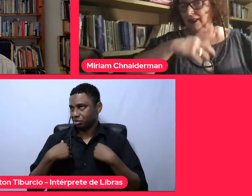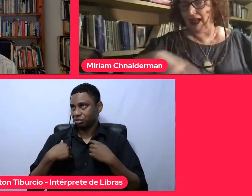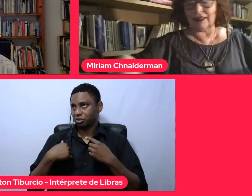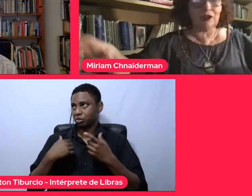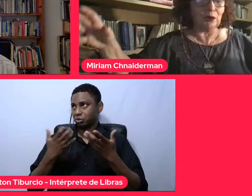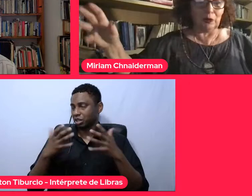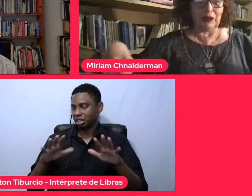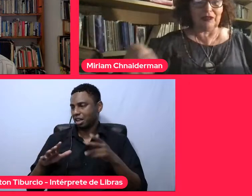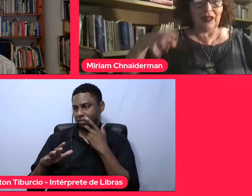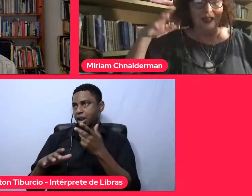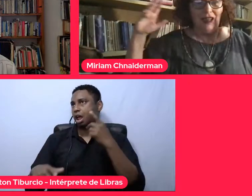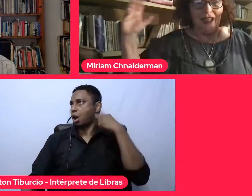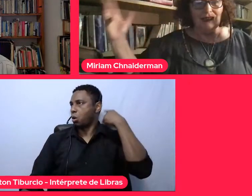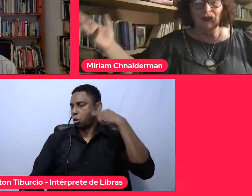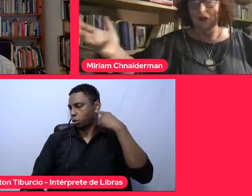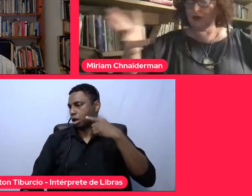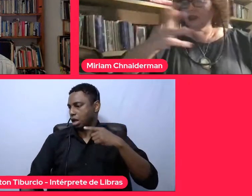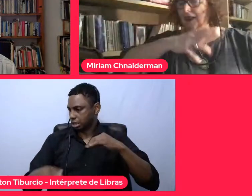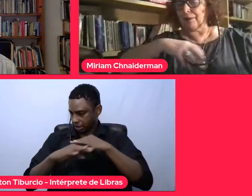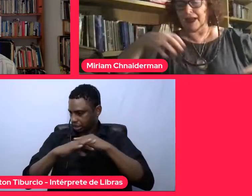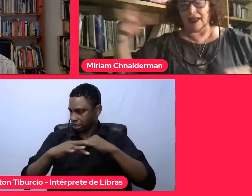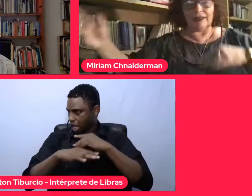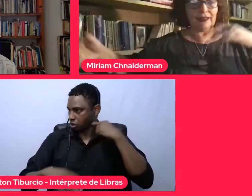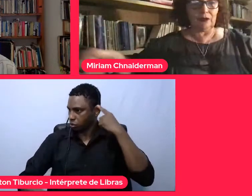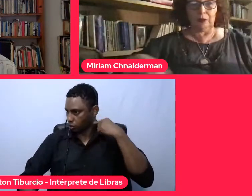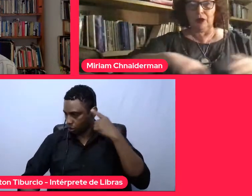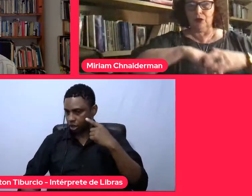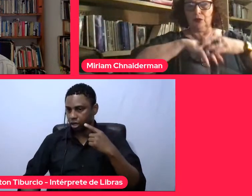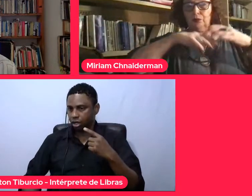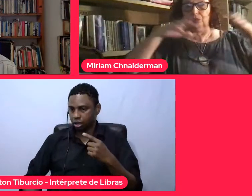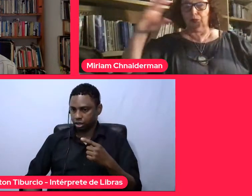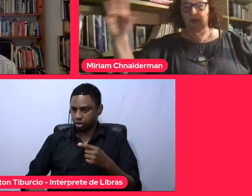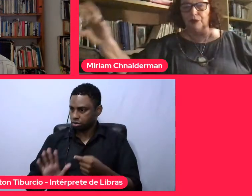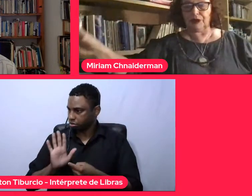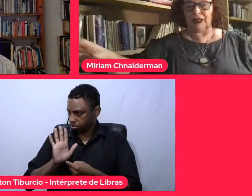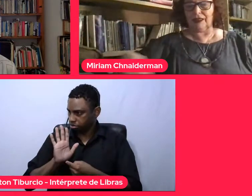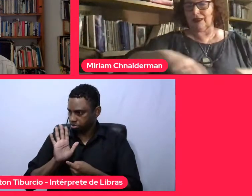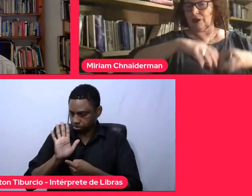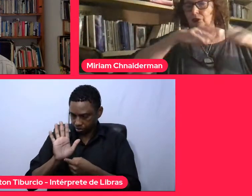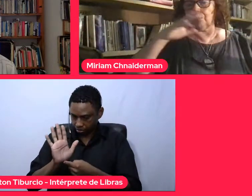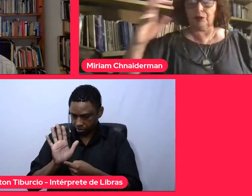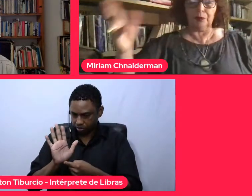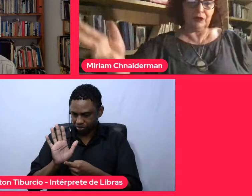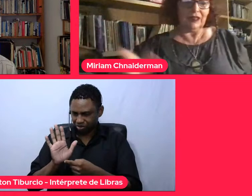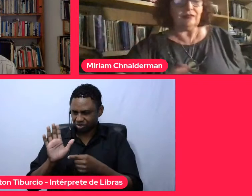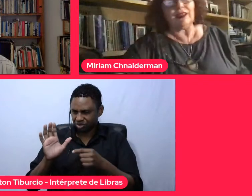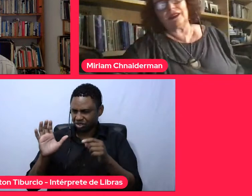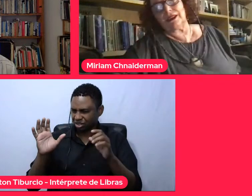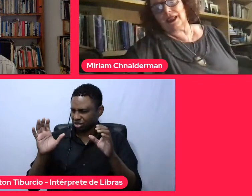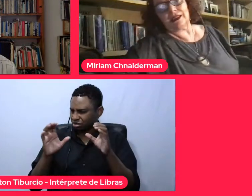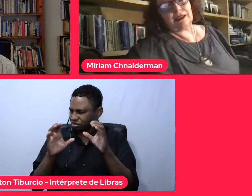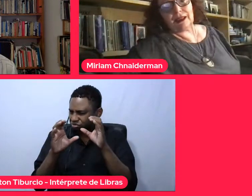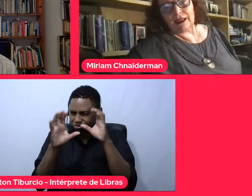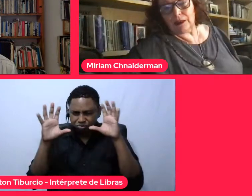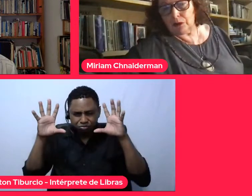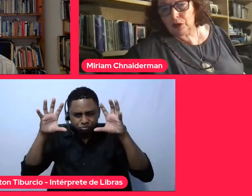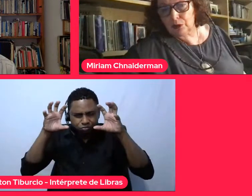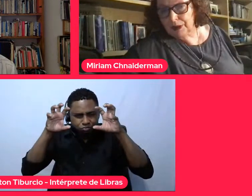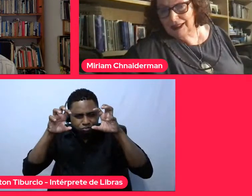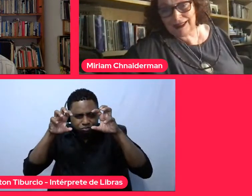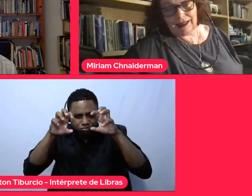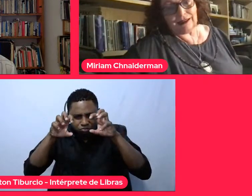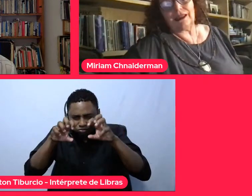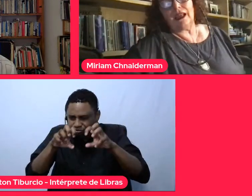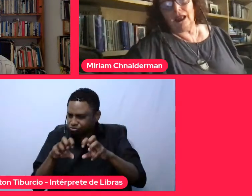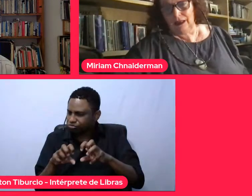é a cidade louca, as figuras aparecem no meio de um cinza e de um burburinho da cidade, a cidade é